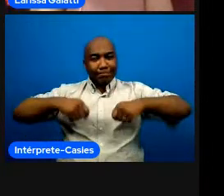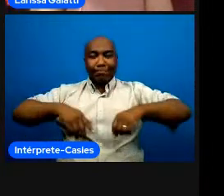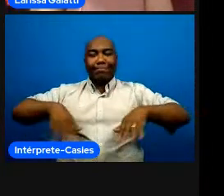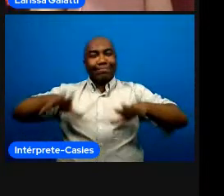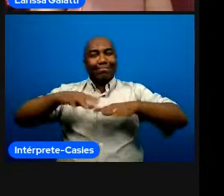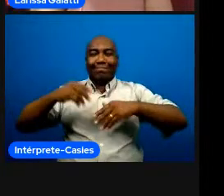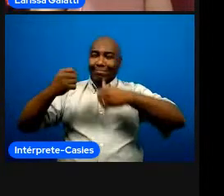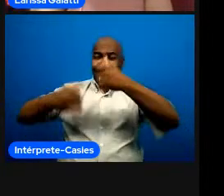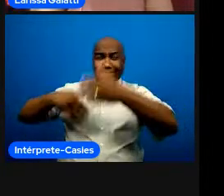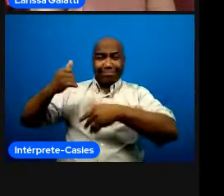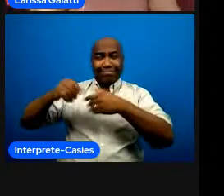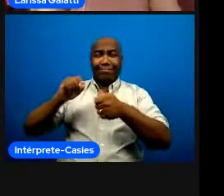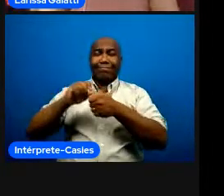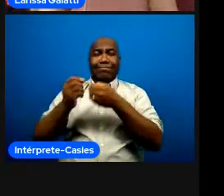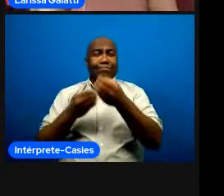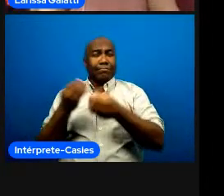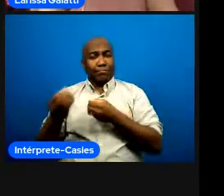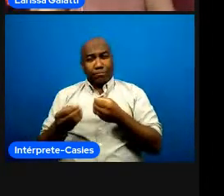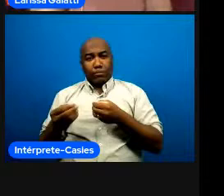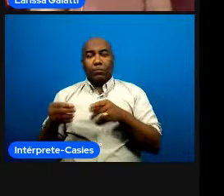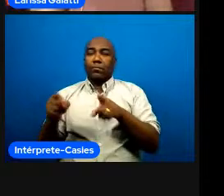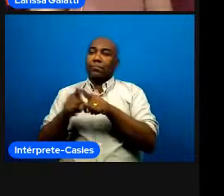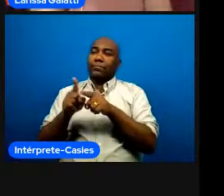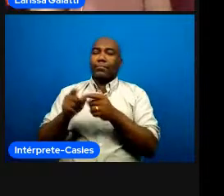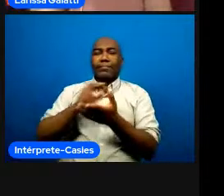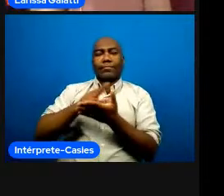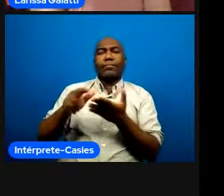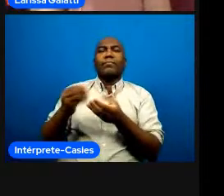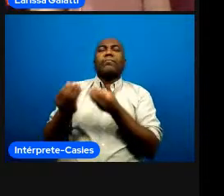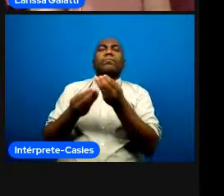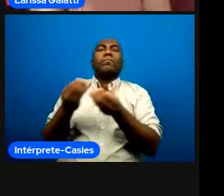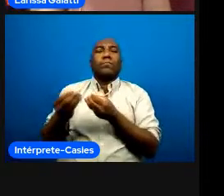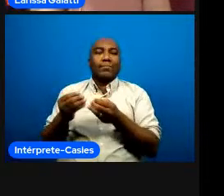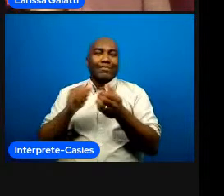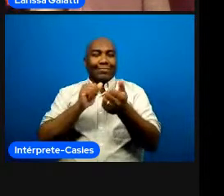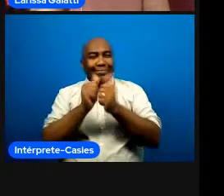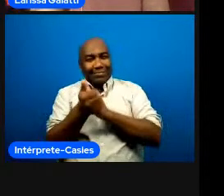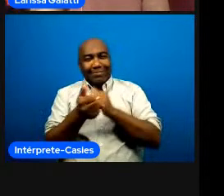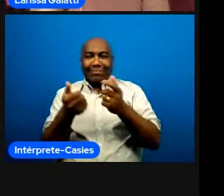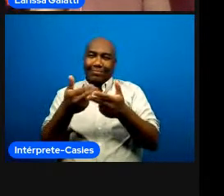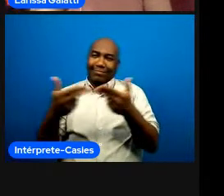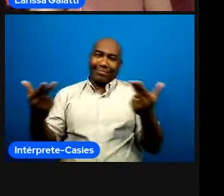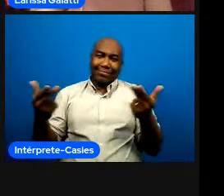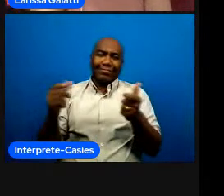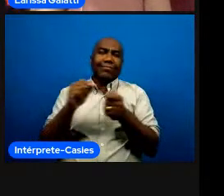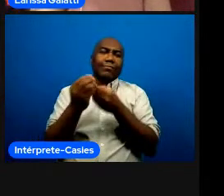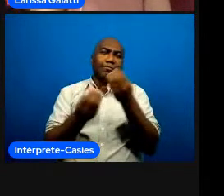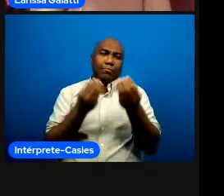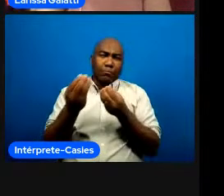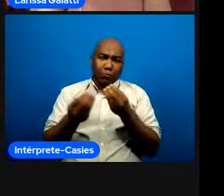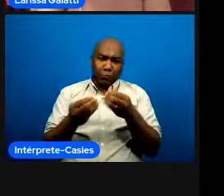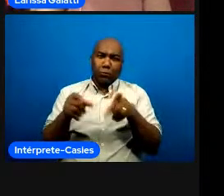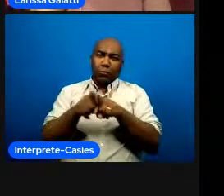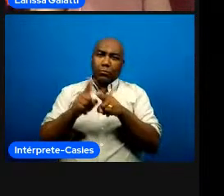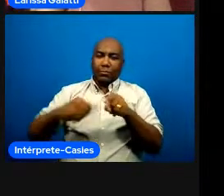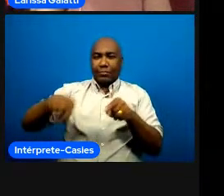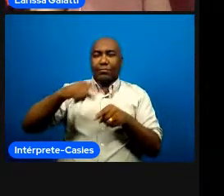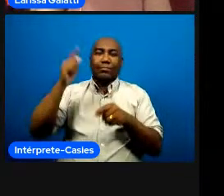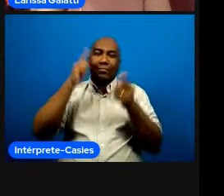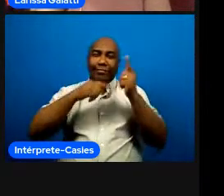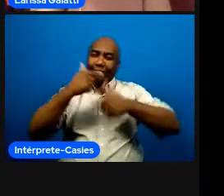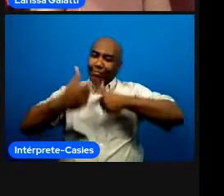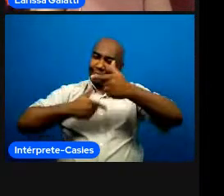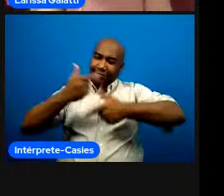para ensinar a ensinar esporte são mais técnicos né e a gente precisa melhorar isso quando a gente olha para essa linha do tempo a gente